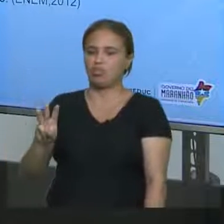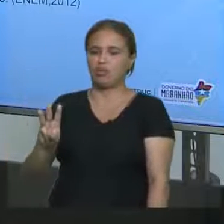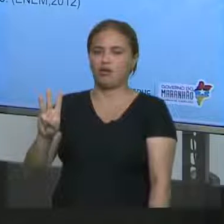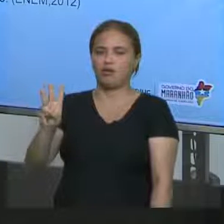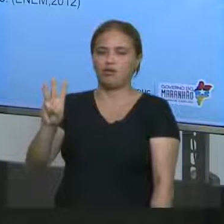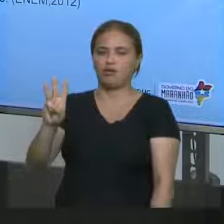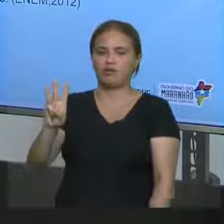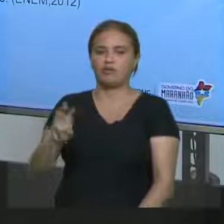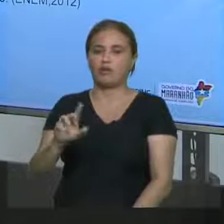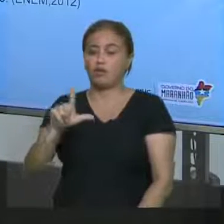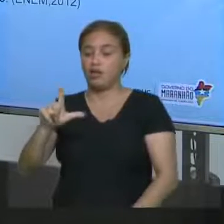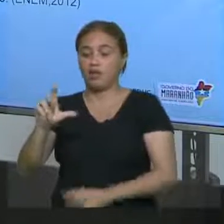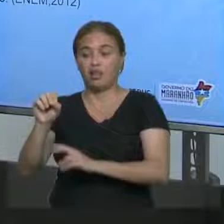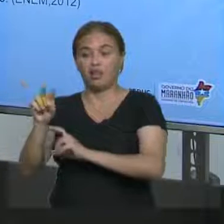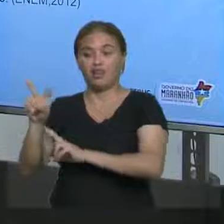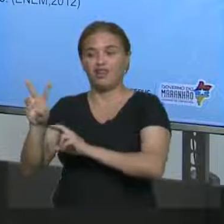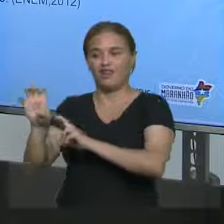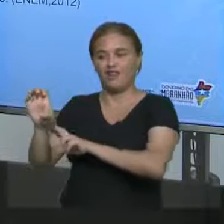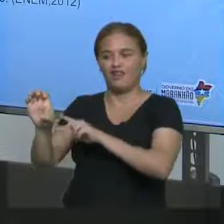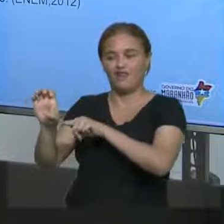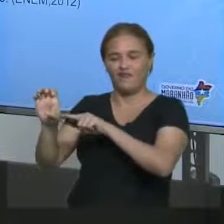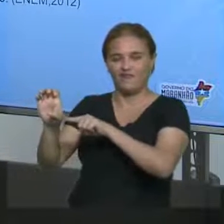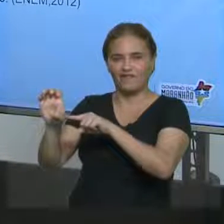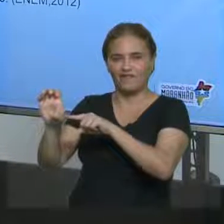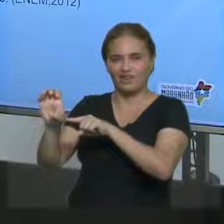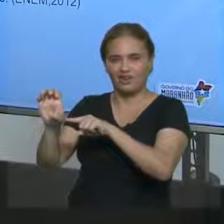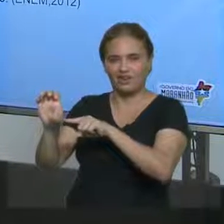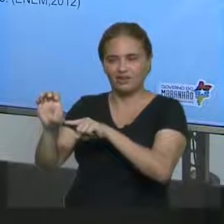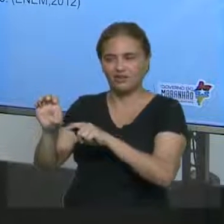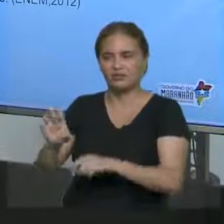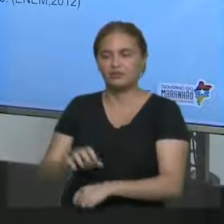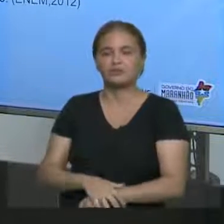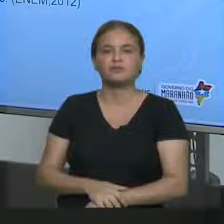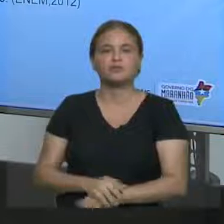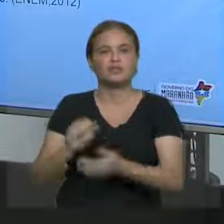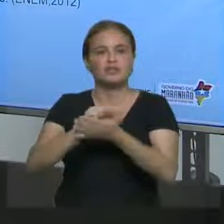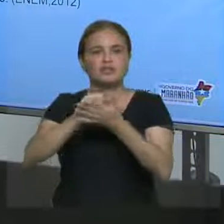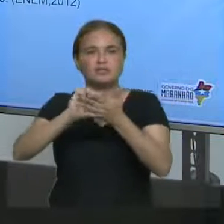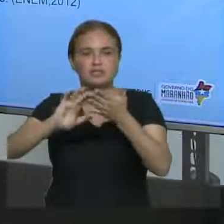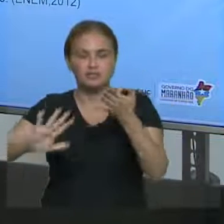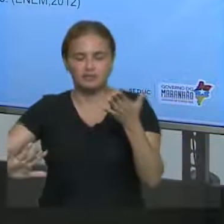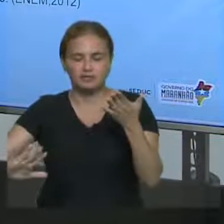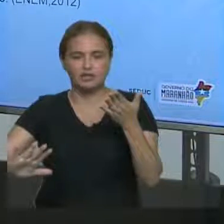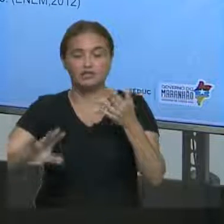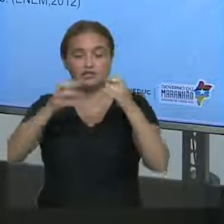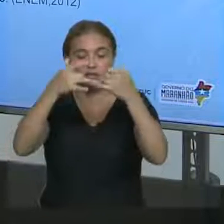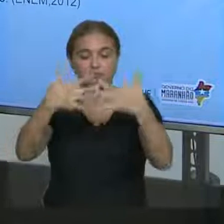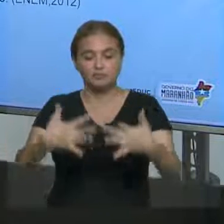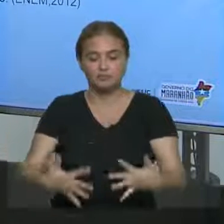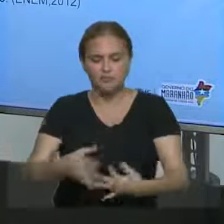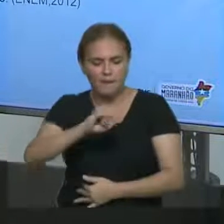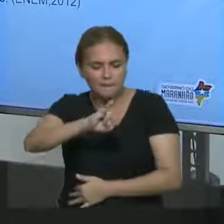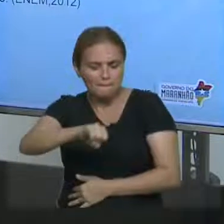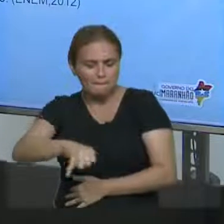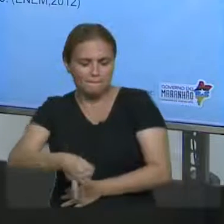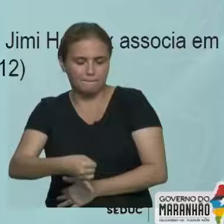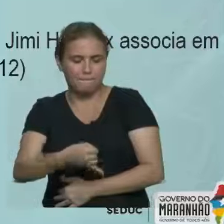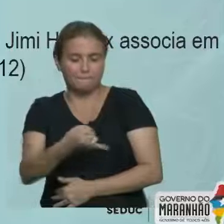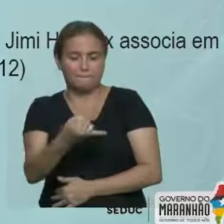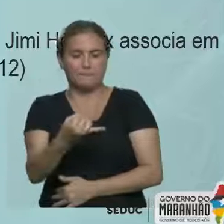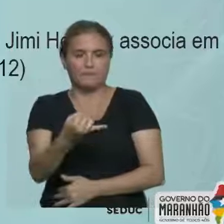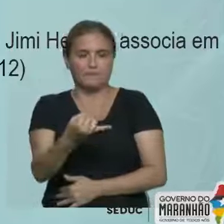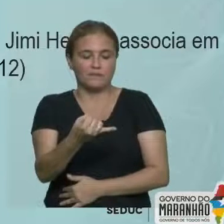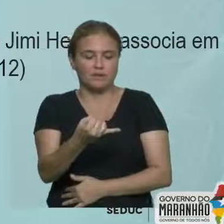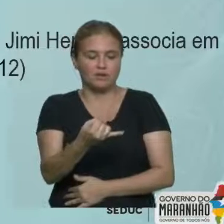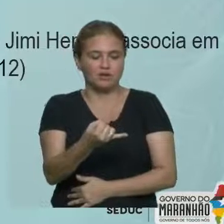Love, Love, Overcomes, o acréscimo de S. Bom, o exercício, ele diz o seguinte. Aproveitando-se de seu status